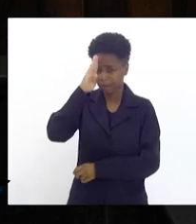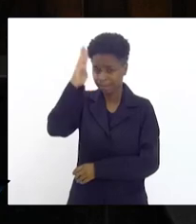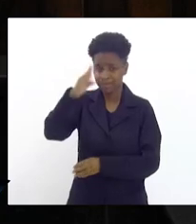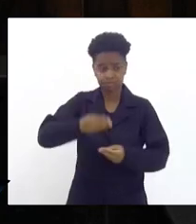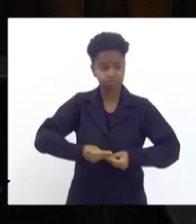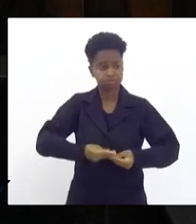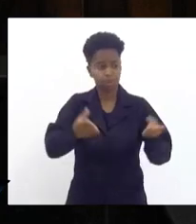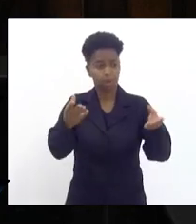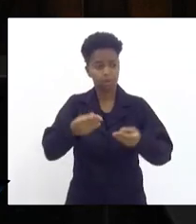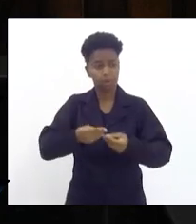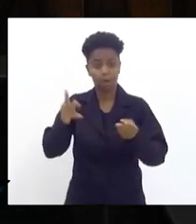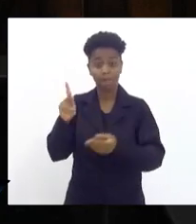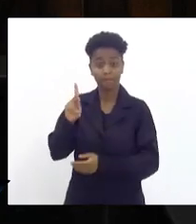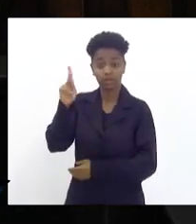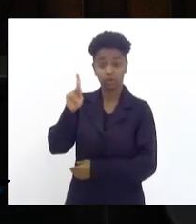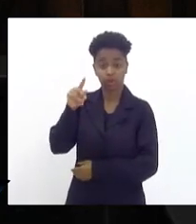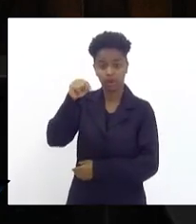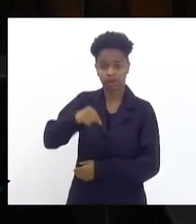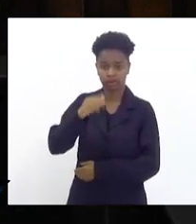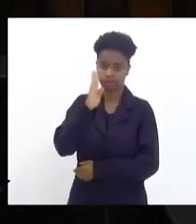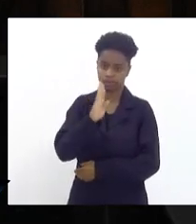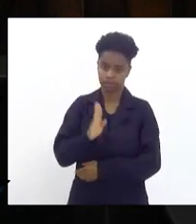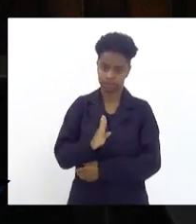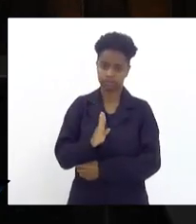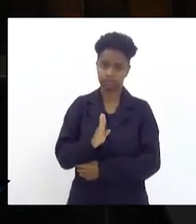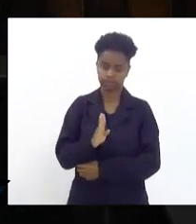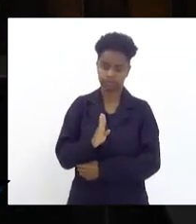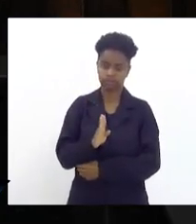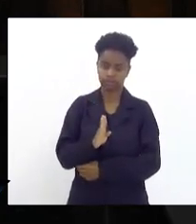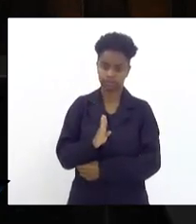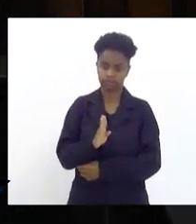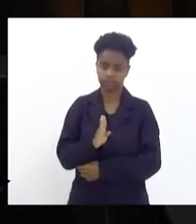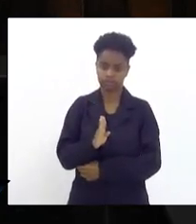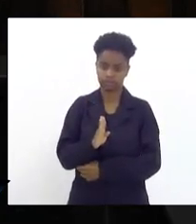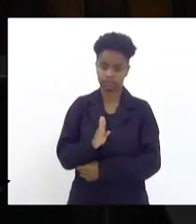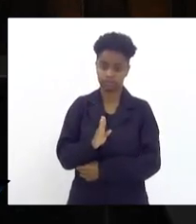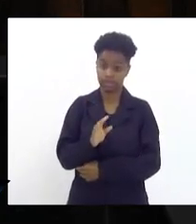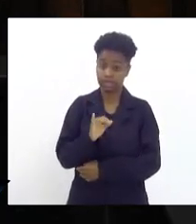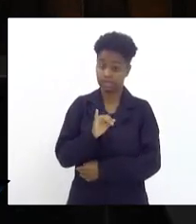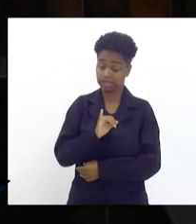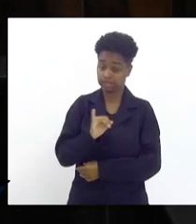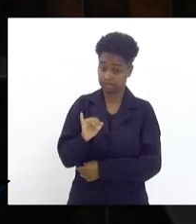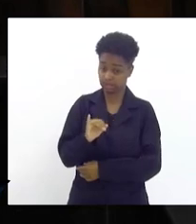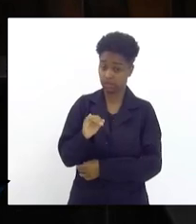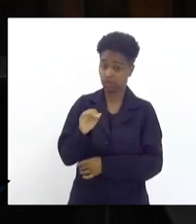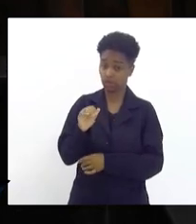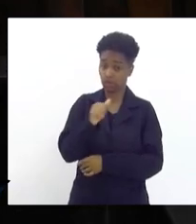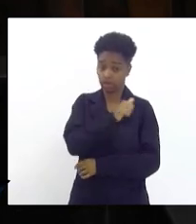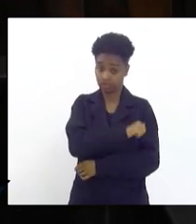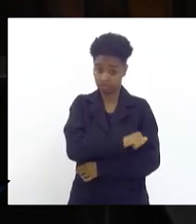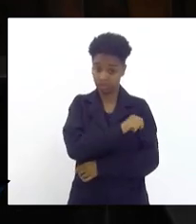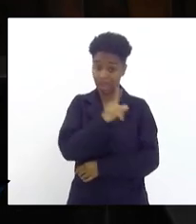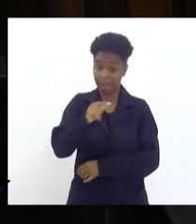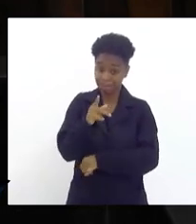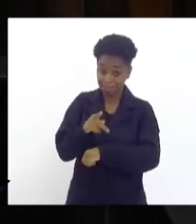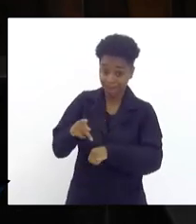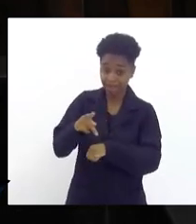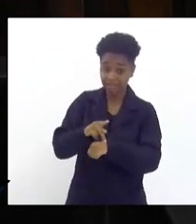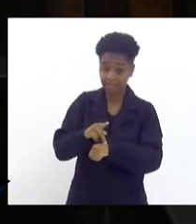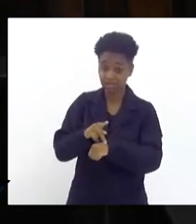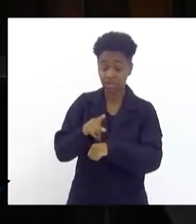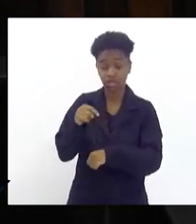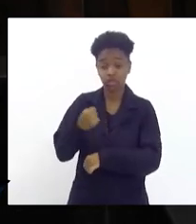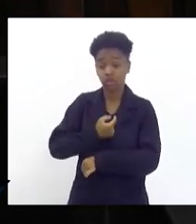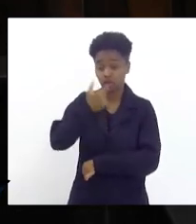petróleo do Brasil. Se fosse o estado do Rio de Janeiro fosse um país, nós seríamos